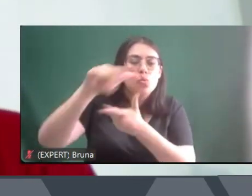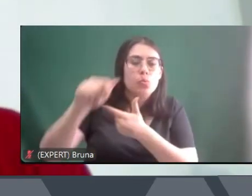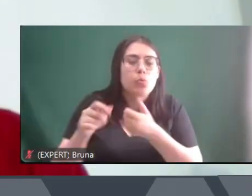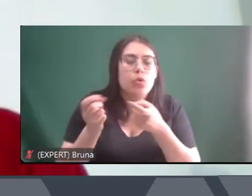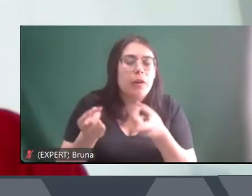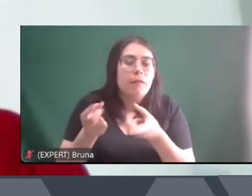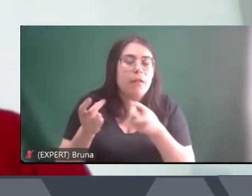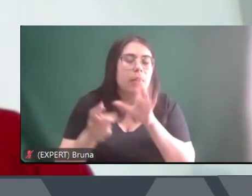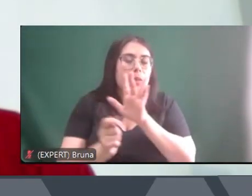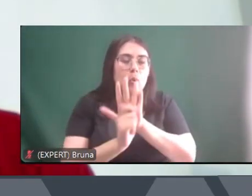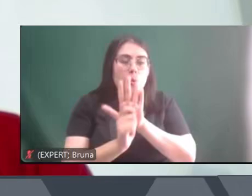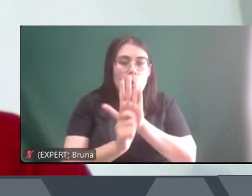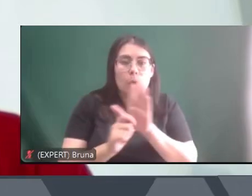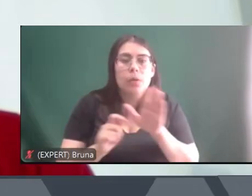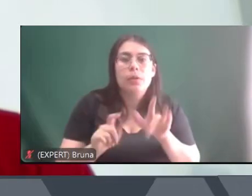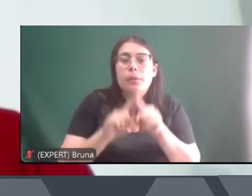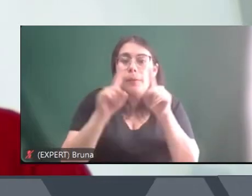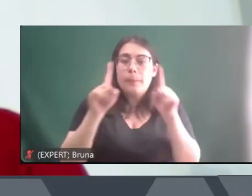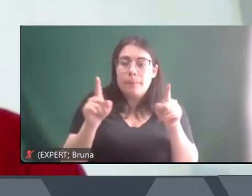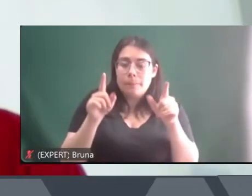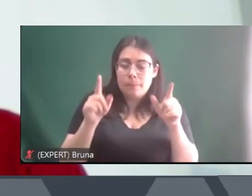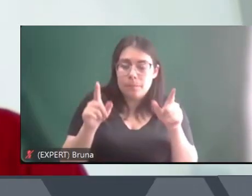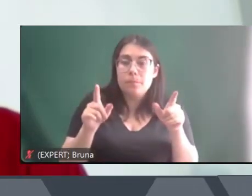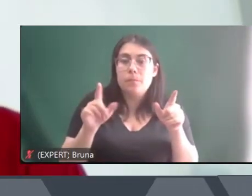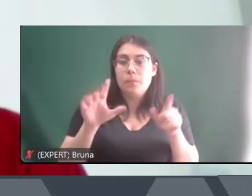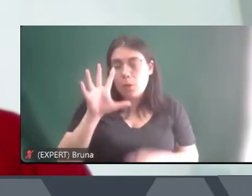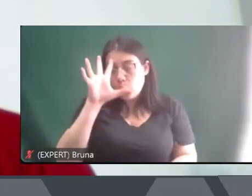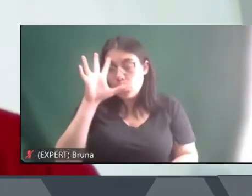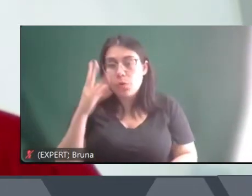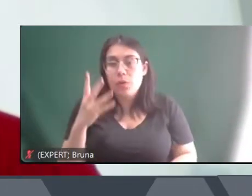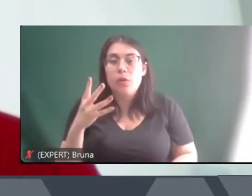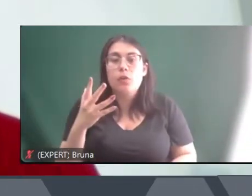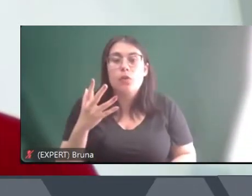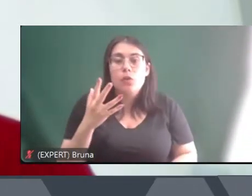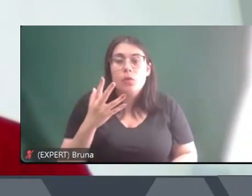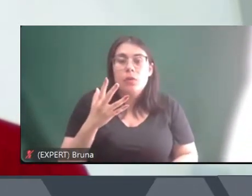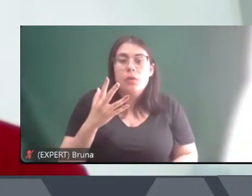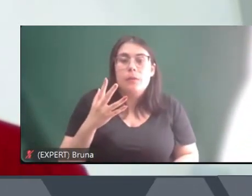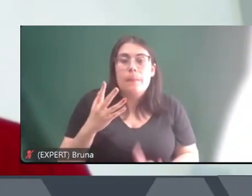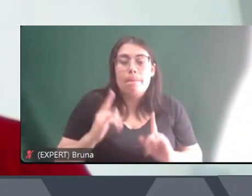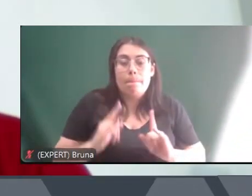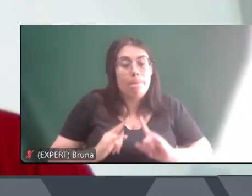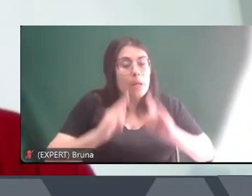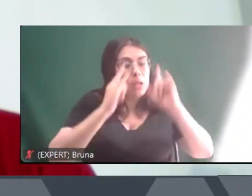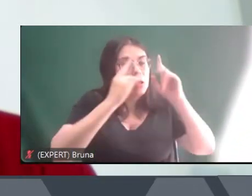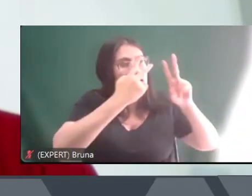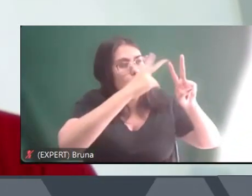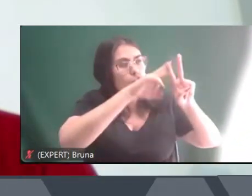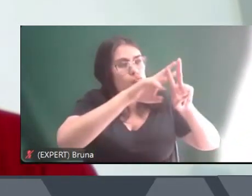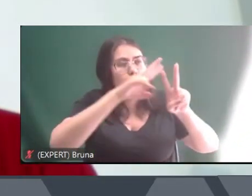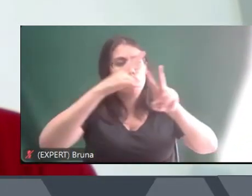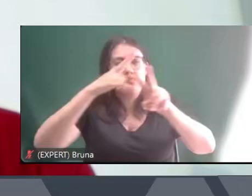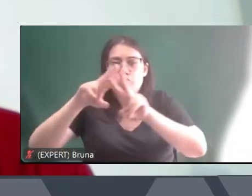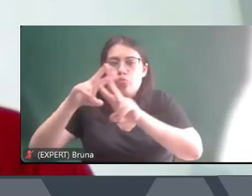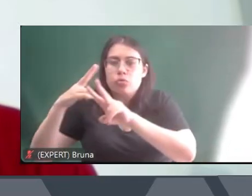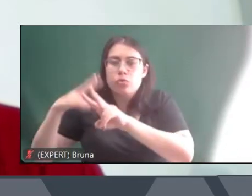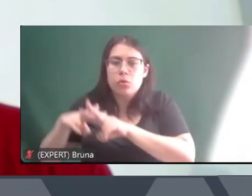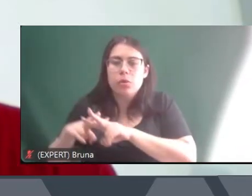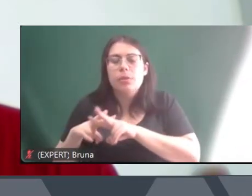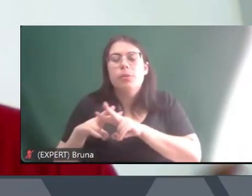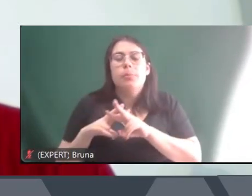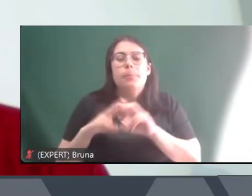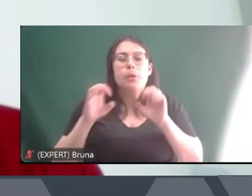ampla rede que passa a ser formada nos presídios de todo o Brasil você cria uma nova estrutura